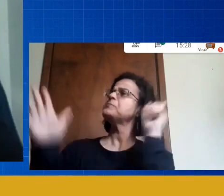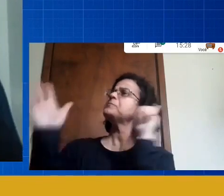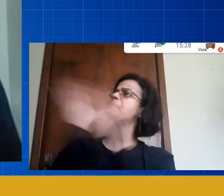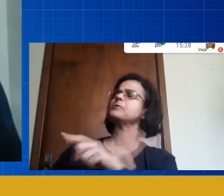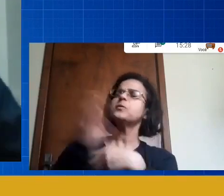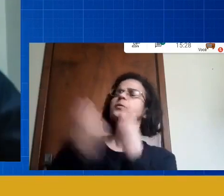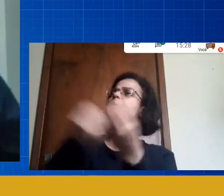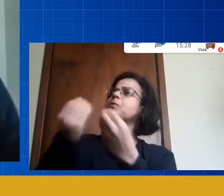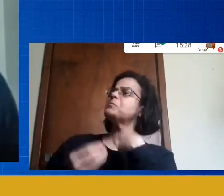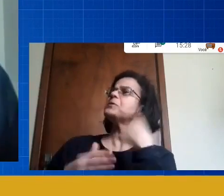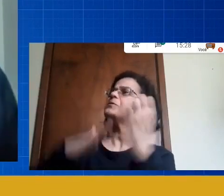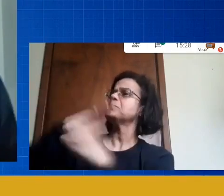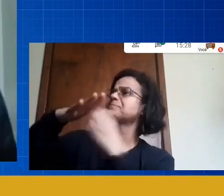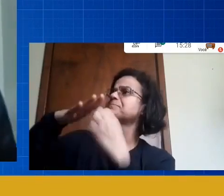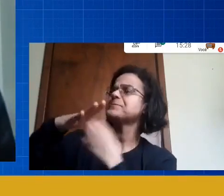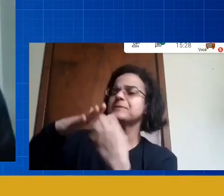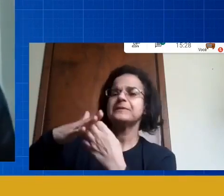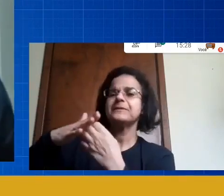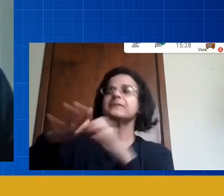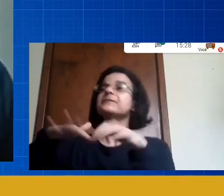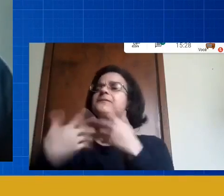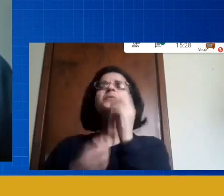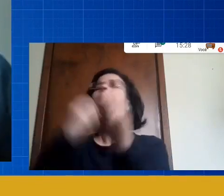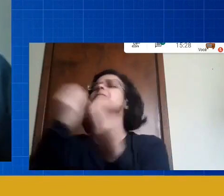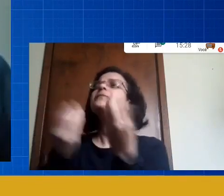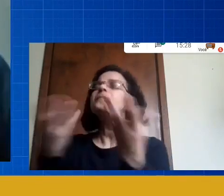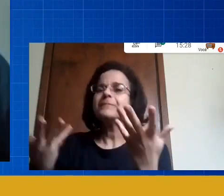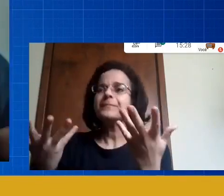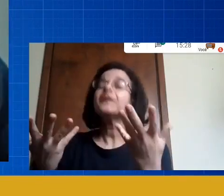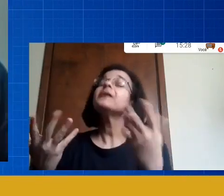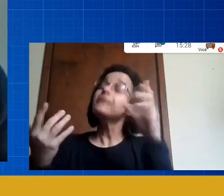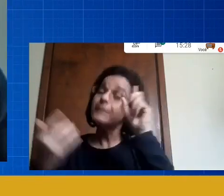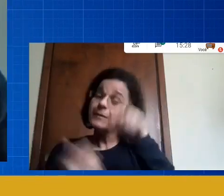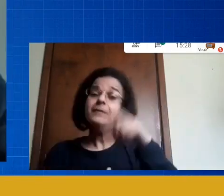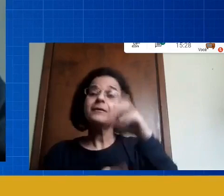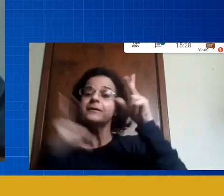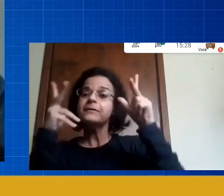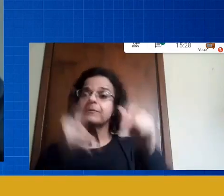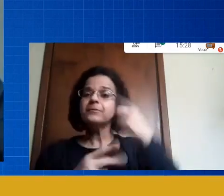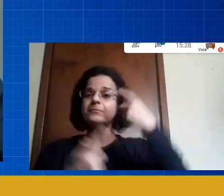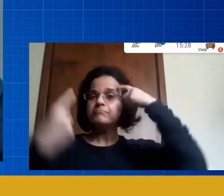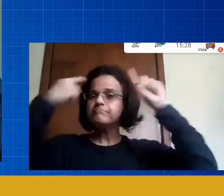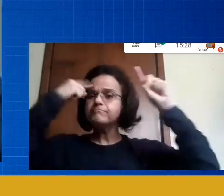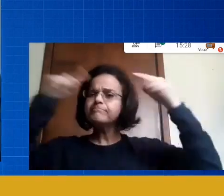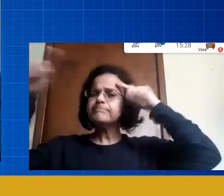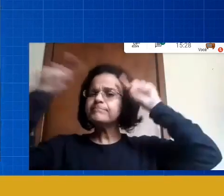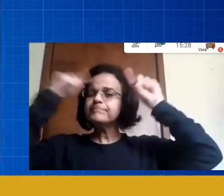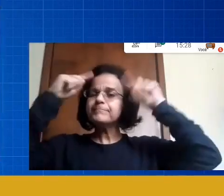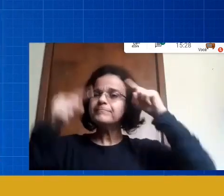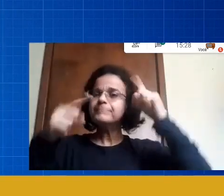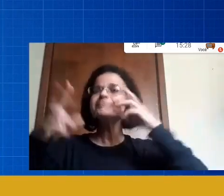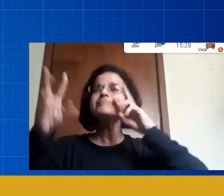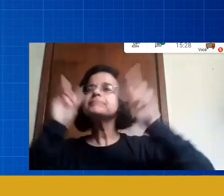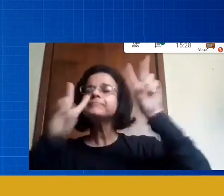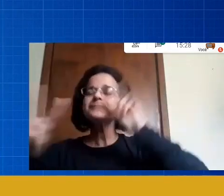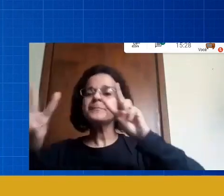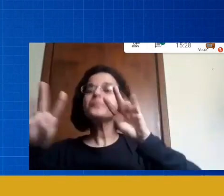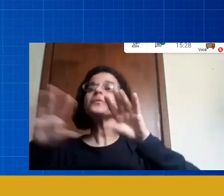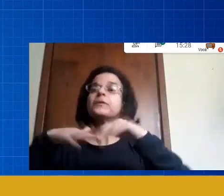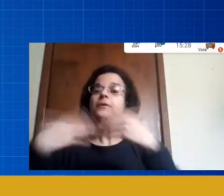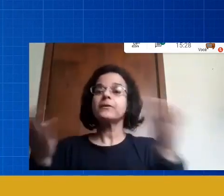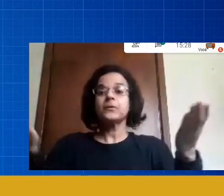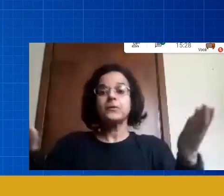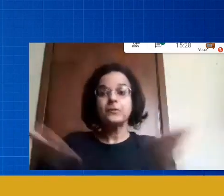aula é como ser criativo e hoje nós estamos exatamente vivendo